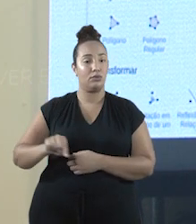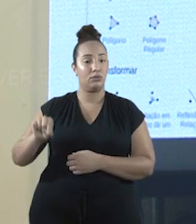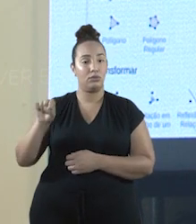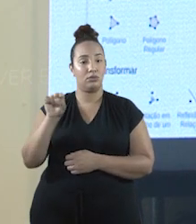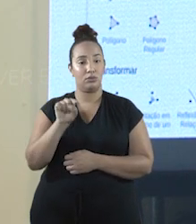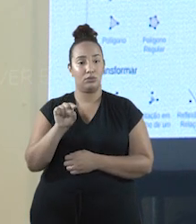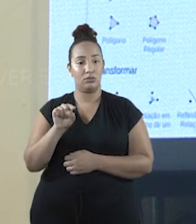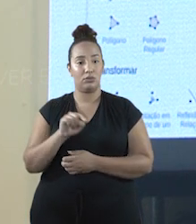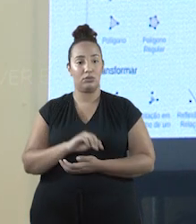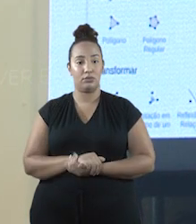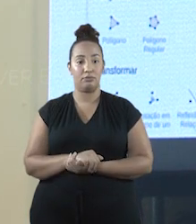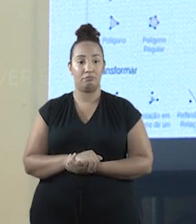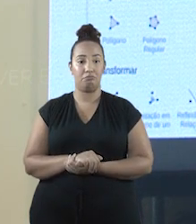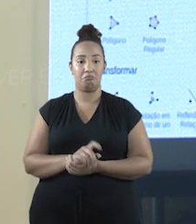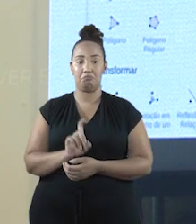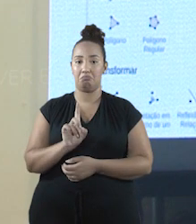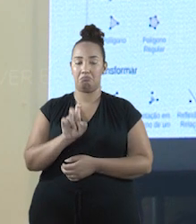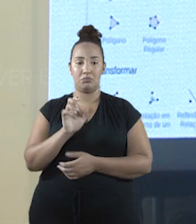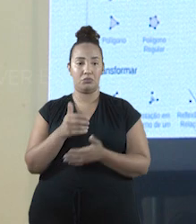qualquer lugar na tela.